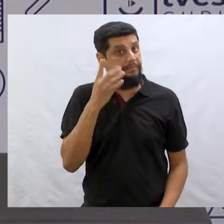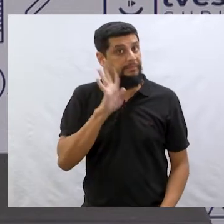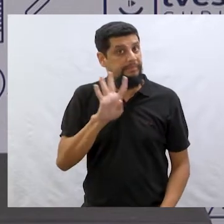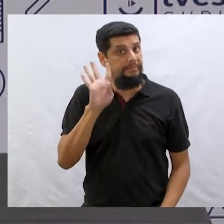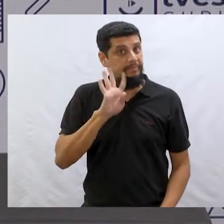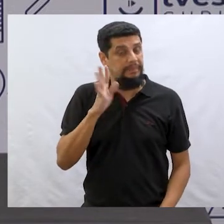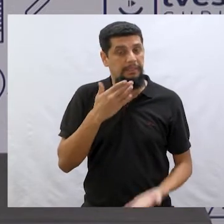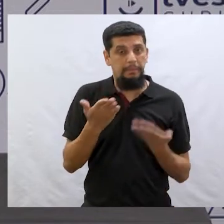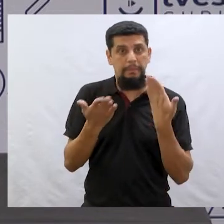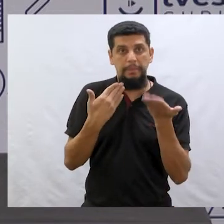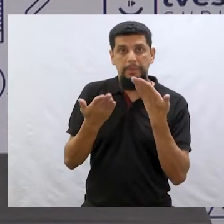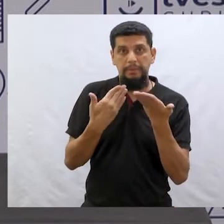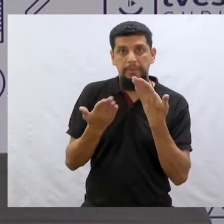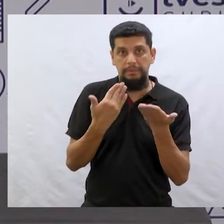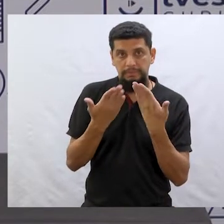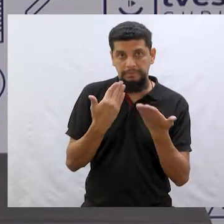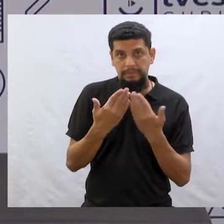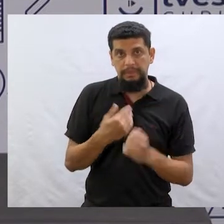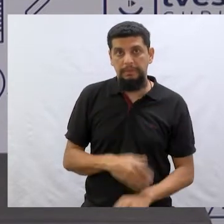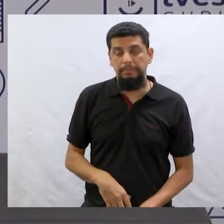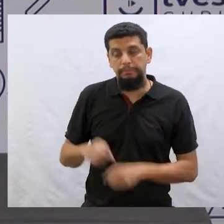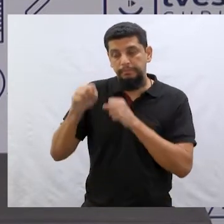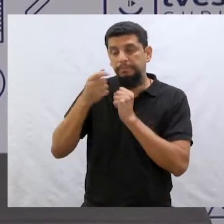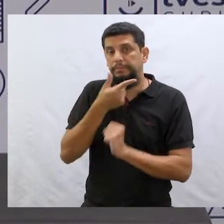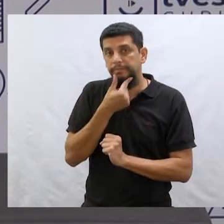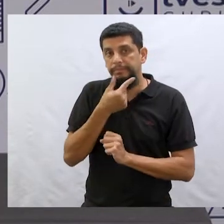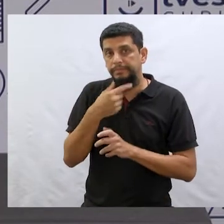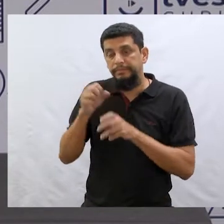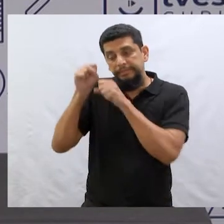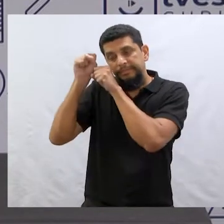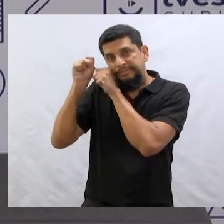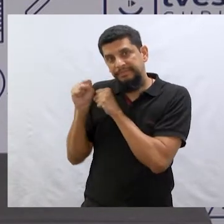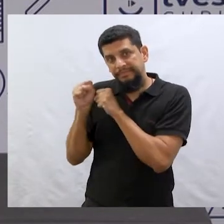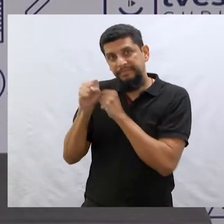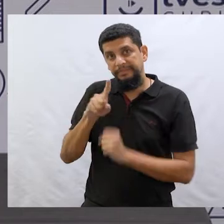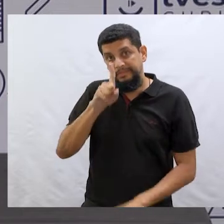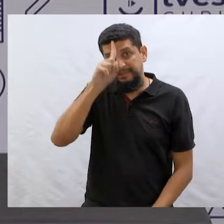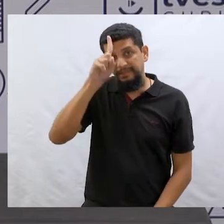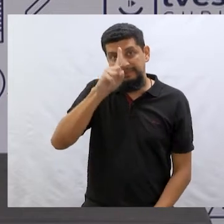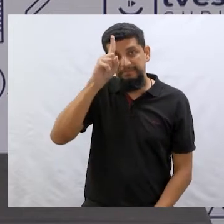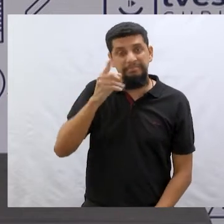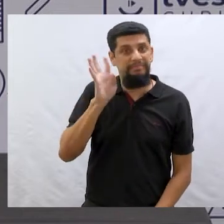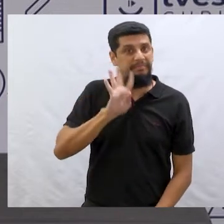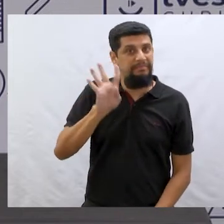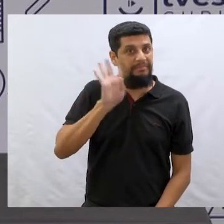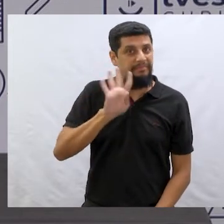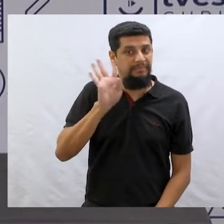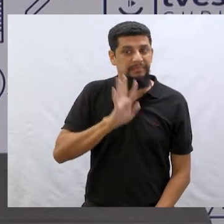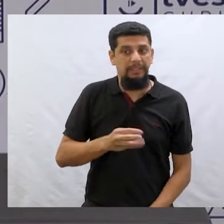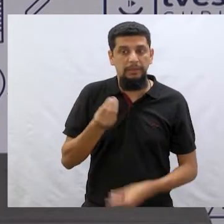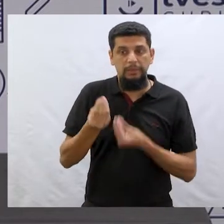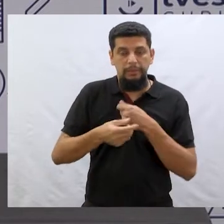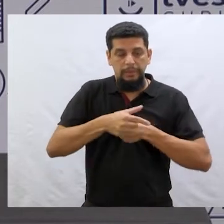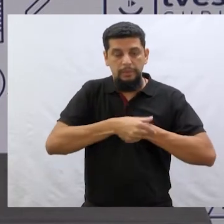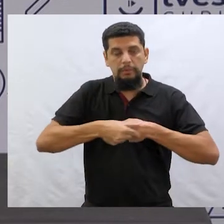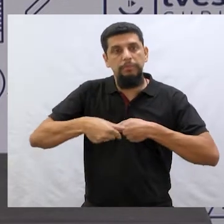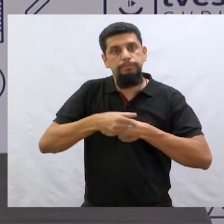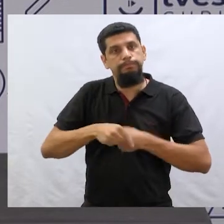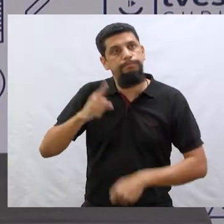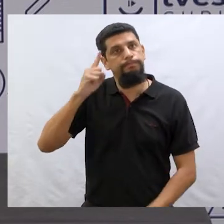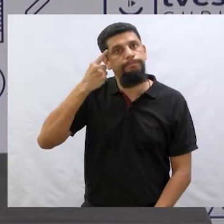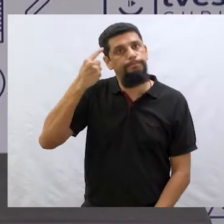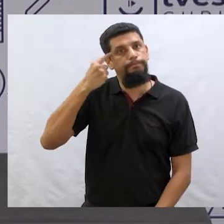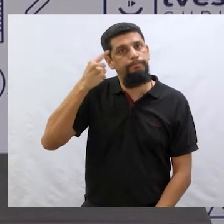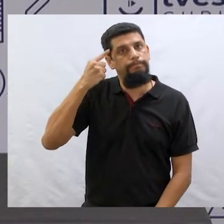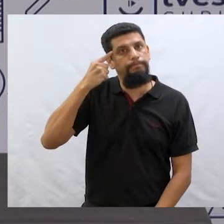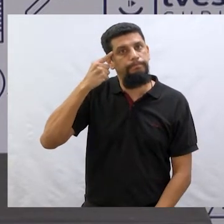essa conversa para boy dormir, né? Então, foi uma criação muito bacana. Bem legal de como é que o autor pensou